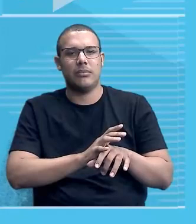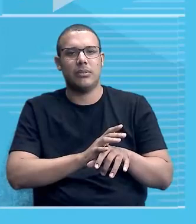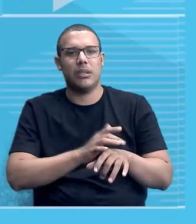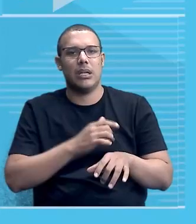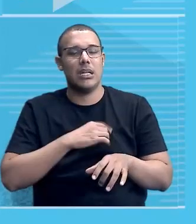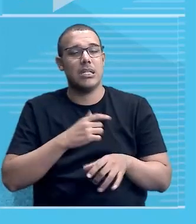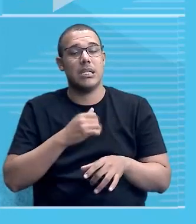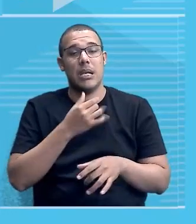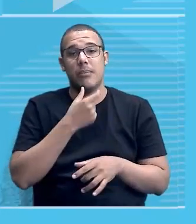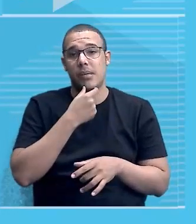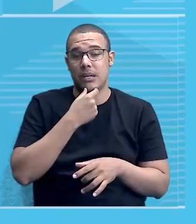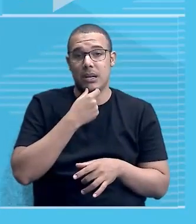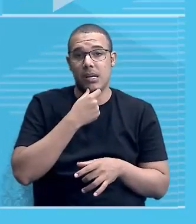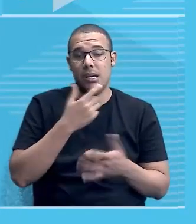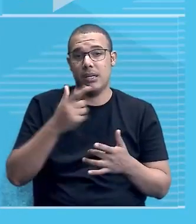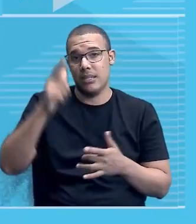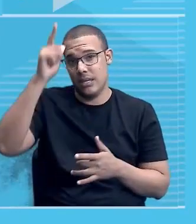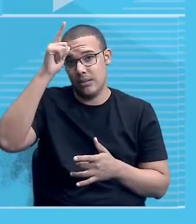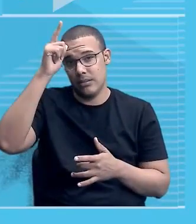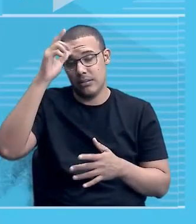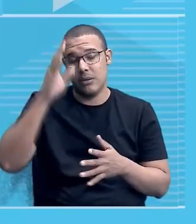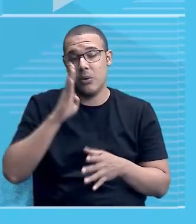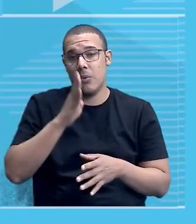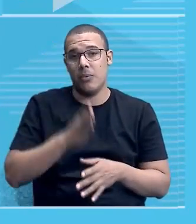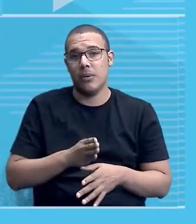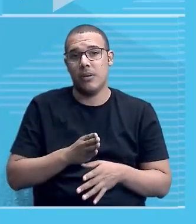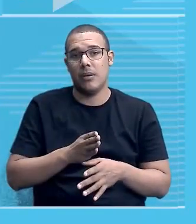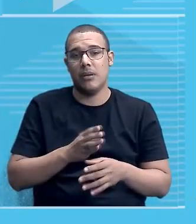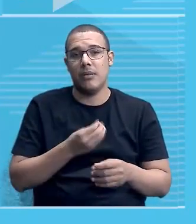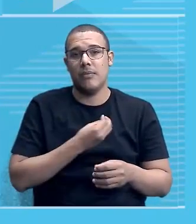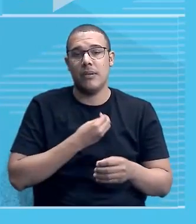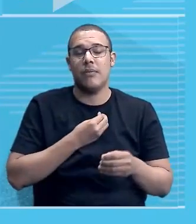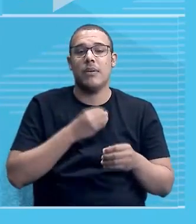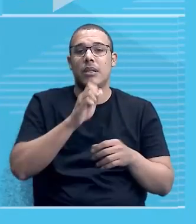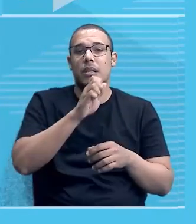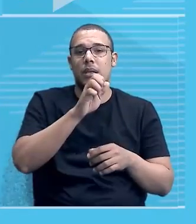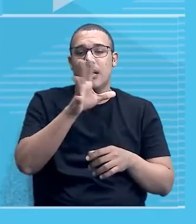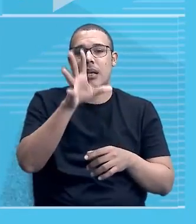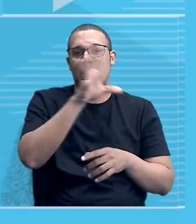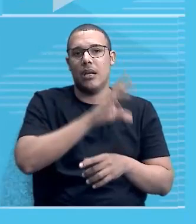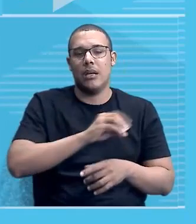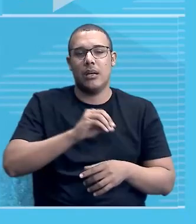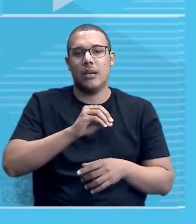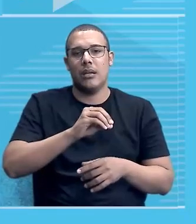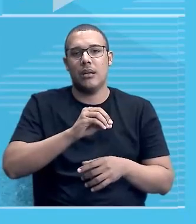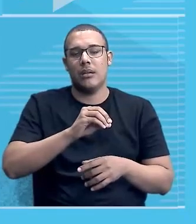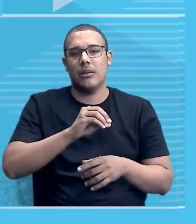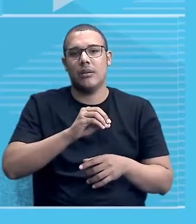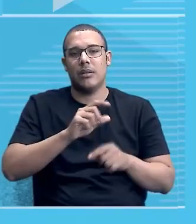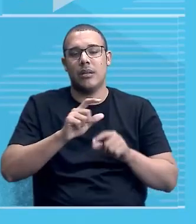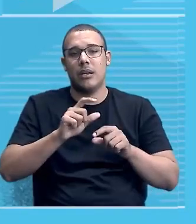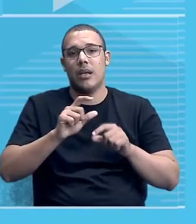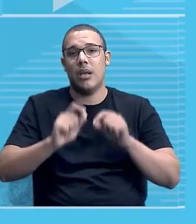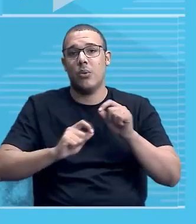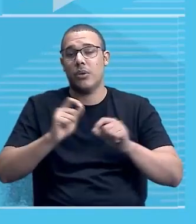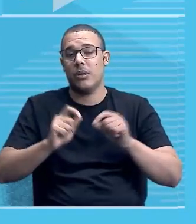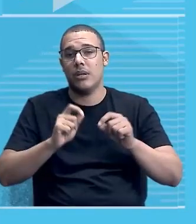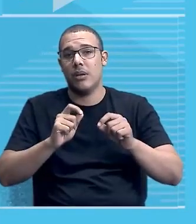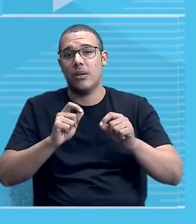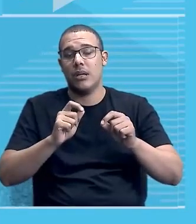inglês, um colono alemão, um colono belga, que estava na África. Então, descolonizar, os colonos